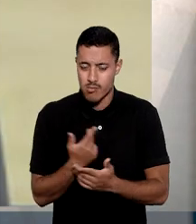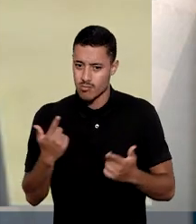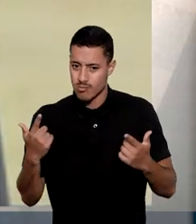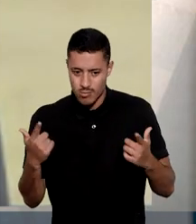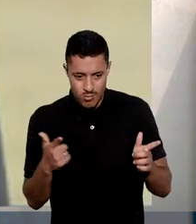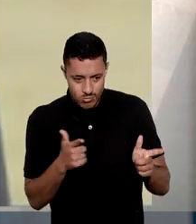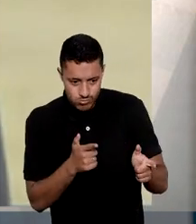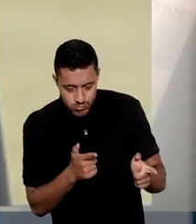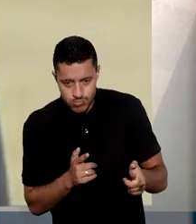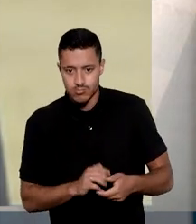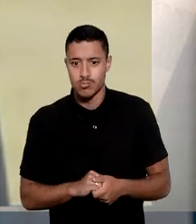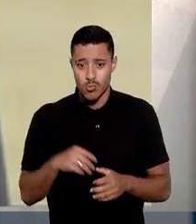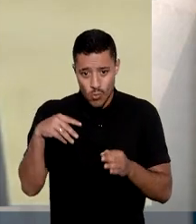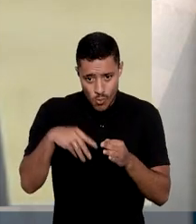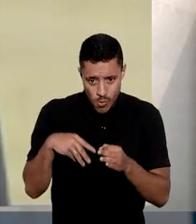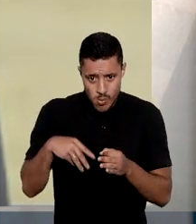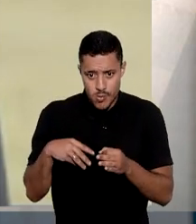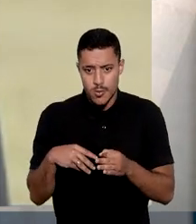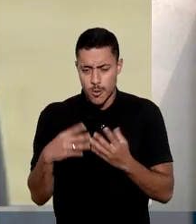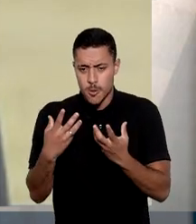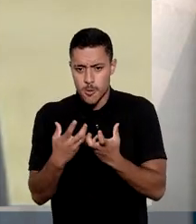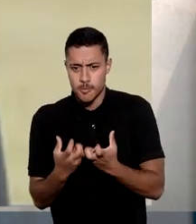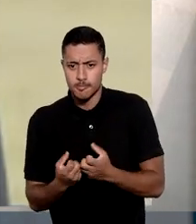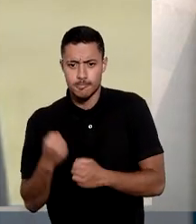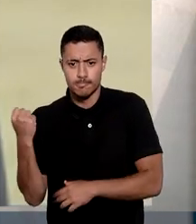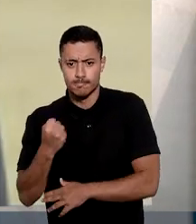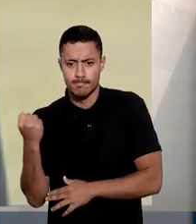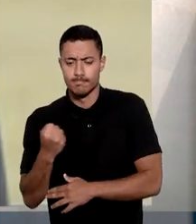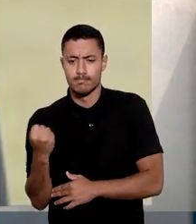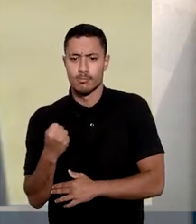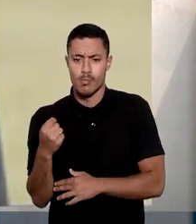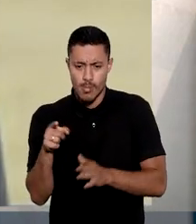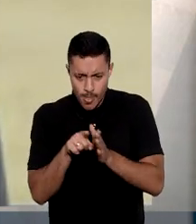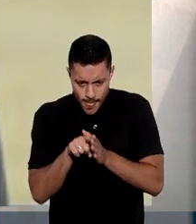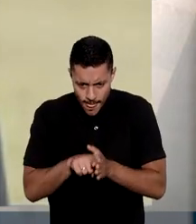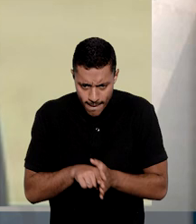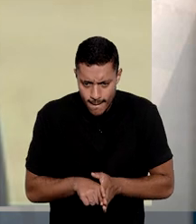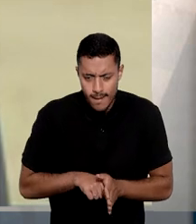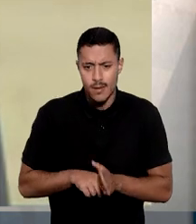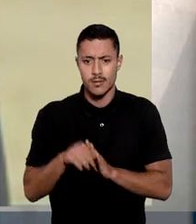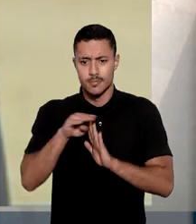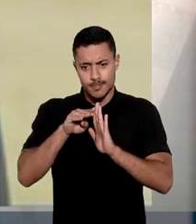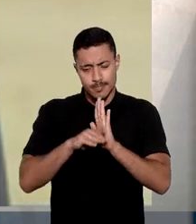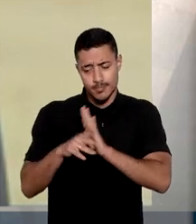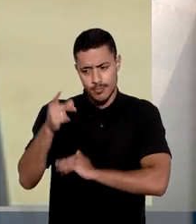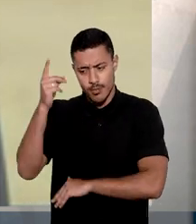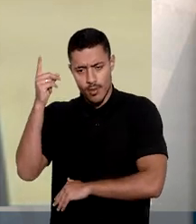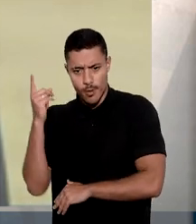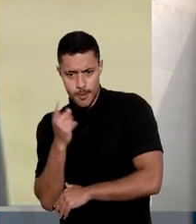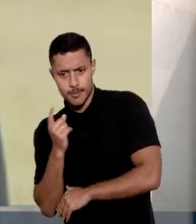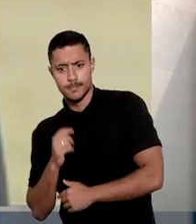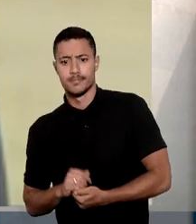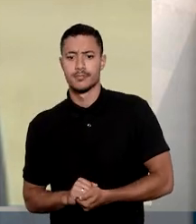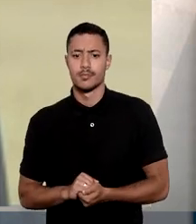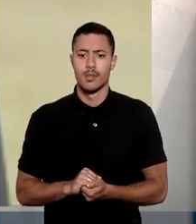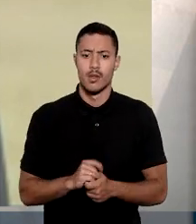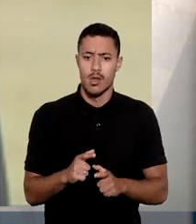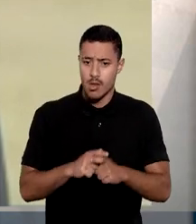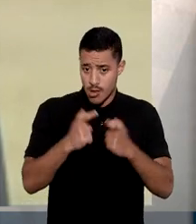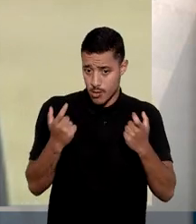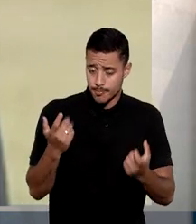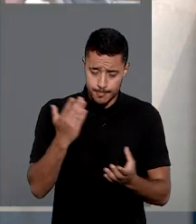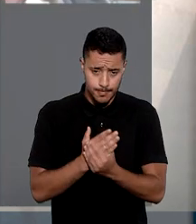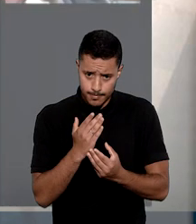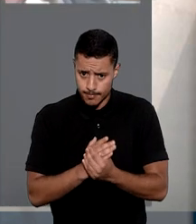Com isso, o ministro votou pelo provimento dos recursos ordinários para caçar as sentenças e decisões anteriores do STJ em ambos os